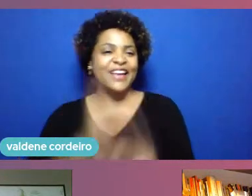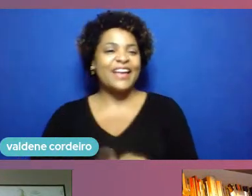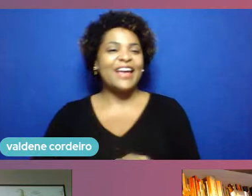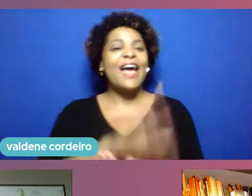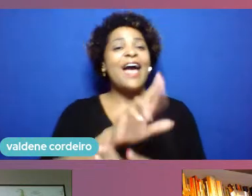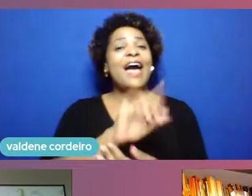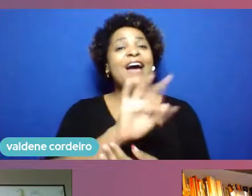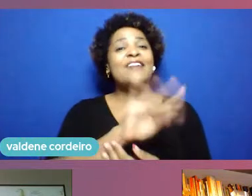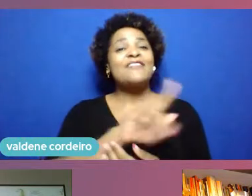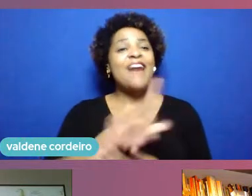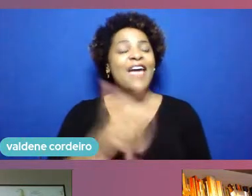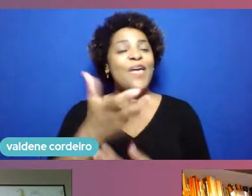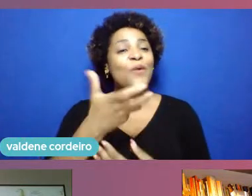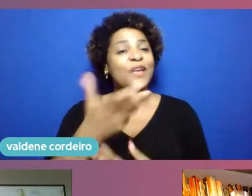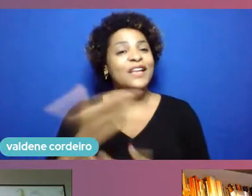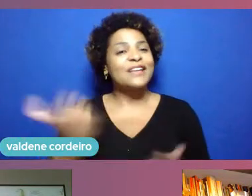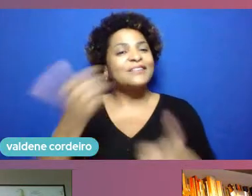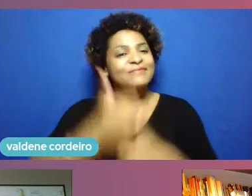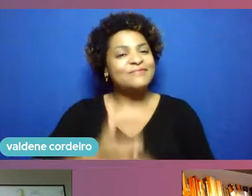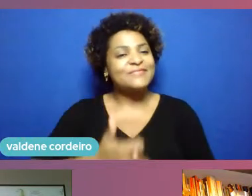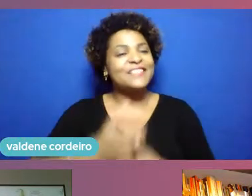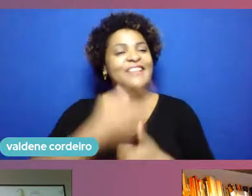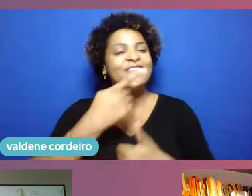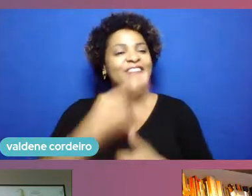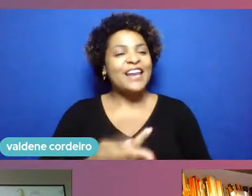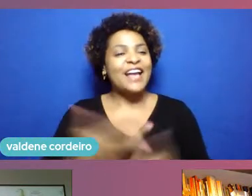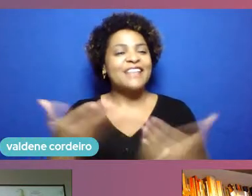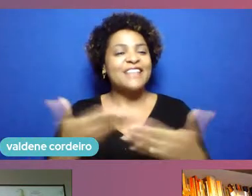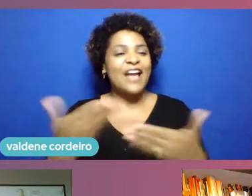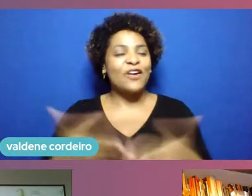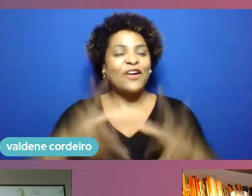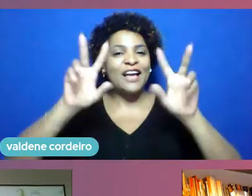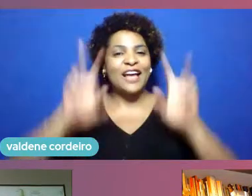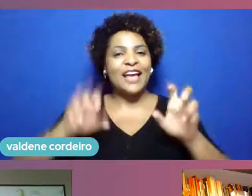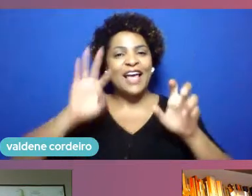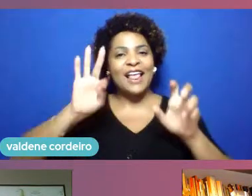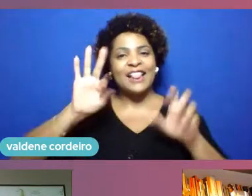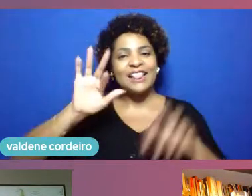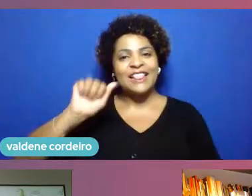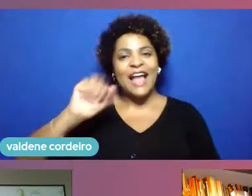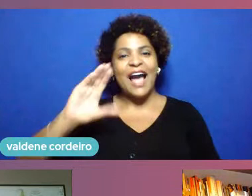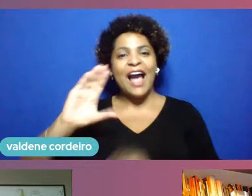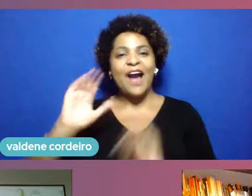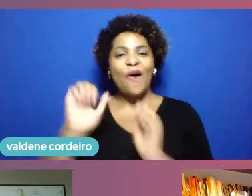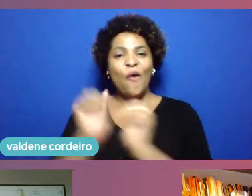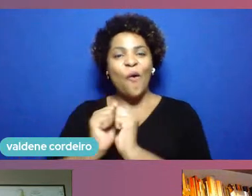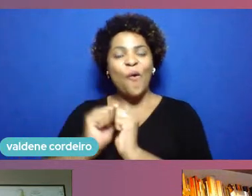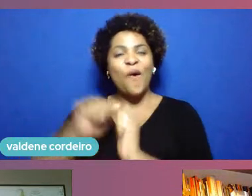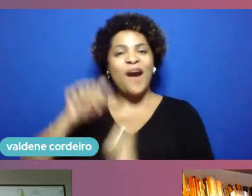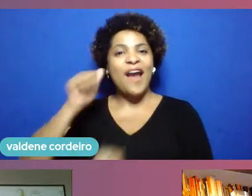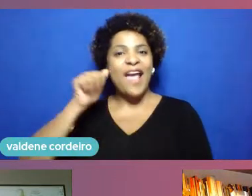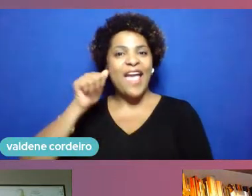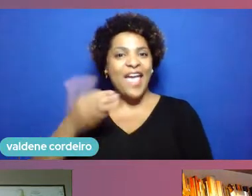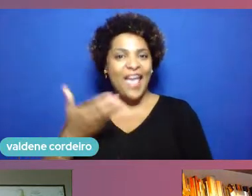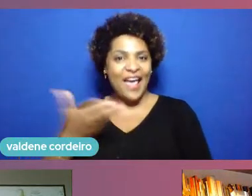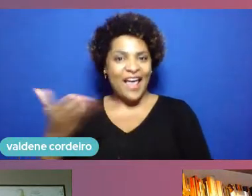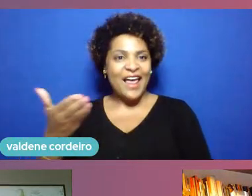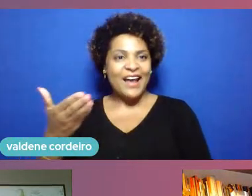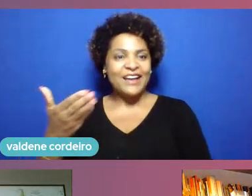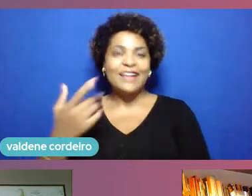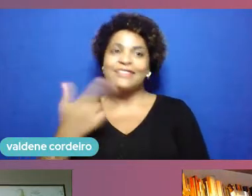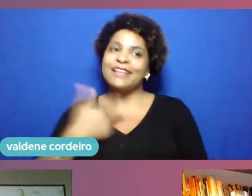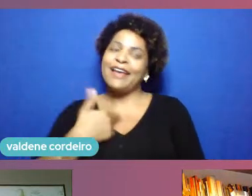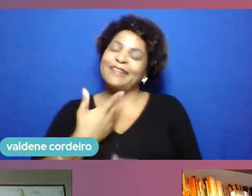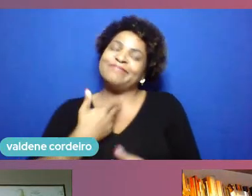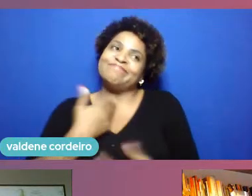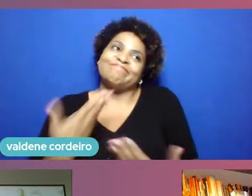pouquinho e falasse sobre estar com elas eu acho que eu sou suspeita para falar do projeto eu acho que ele nasce colocar Recife no